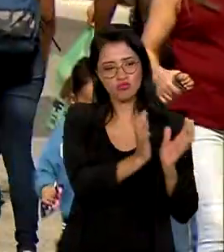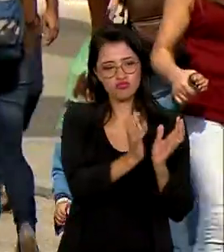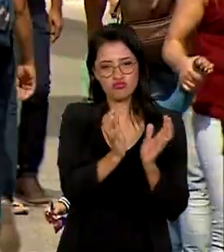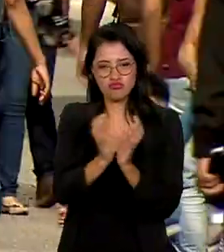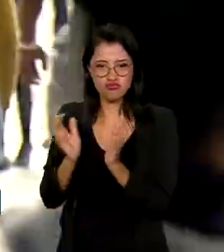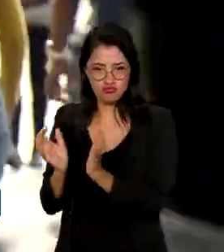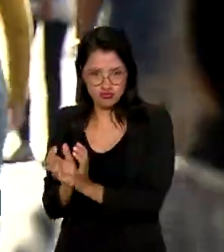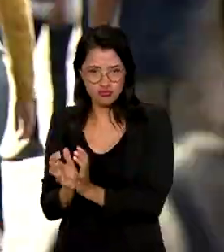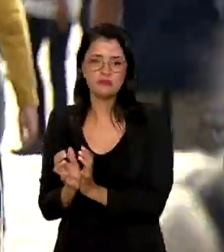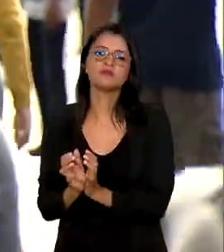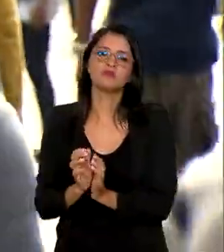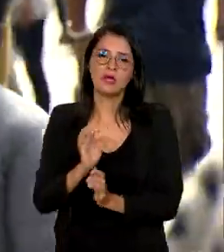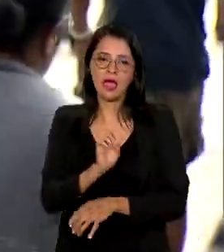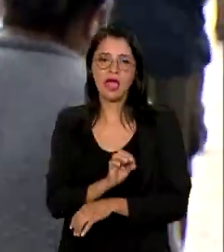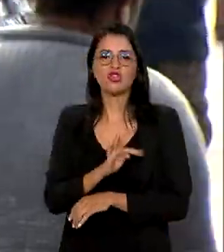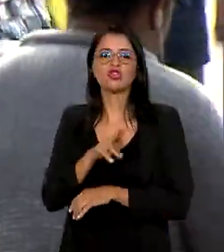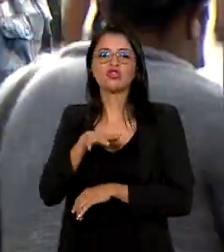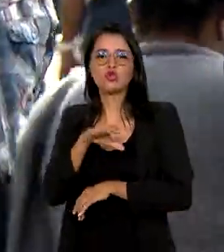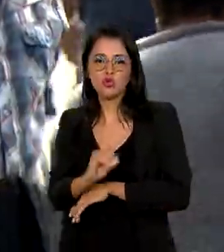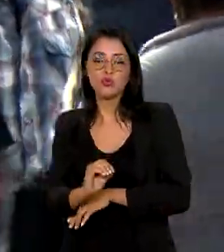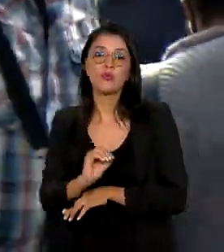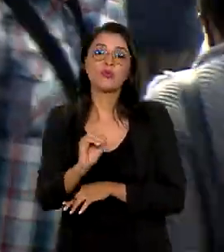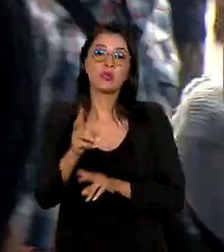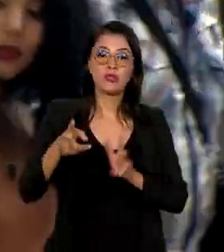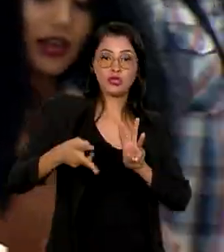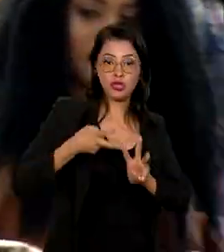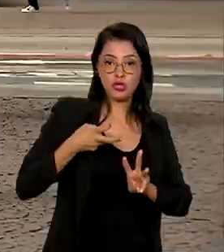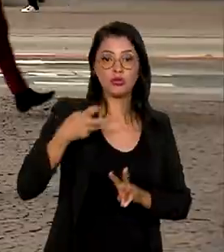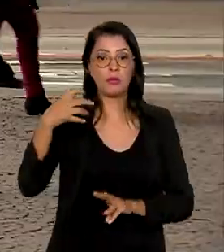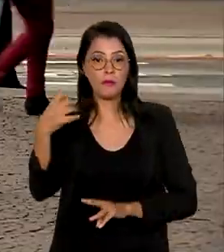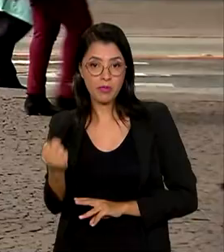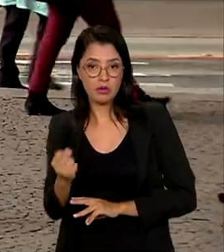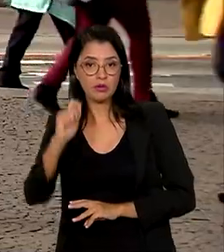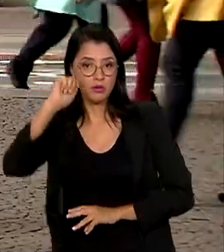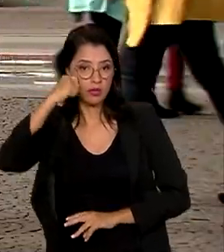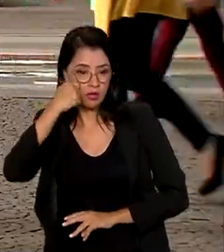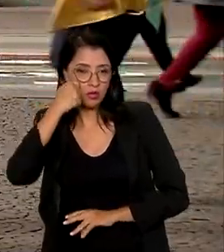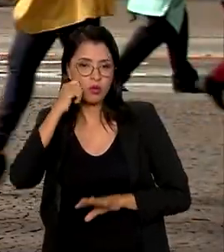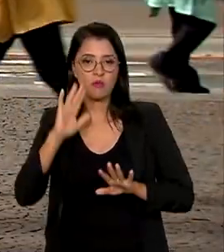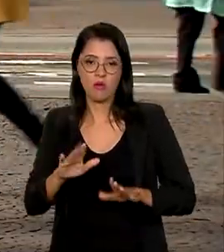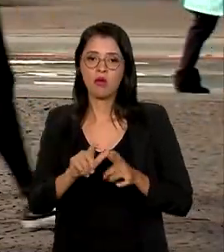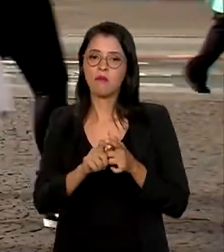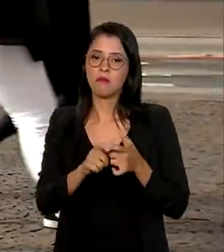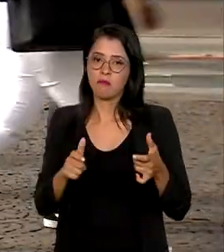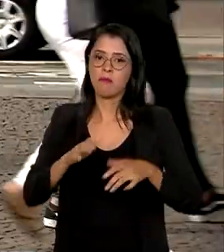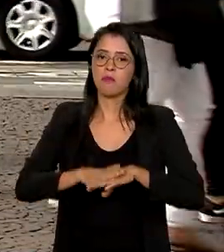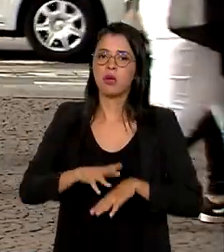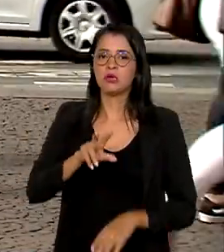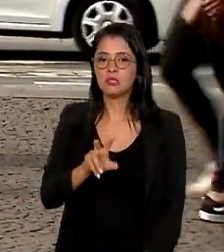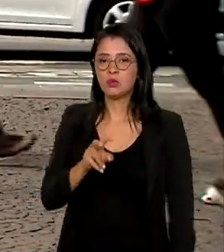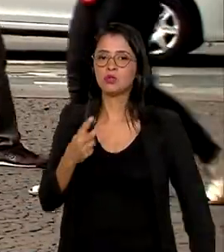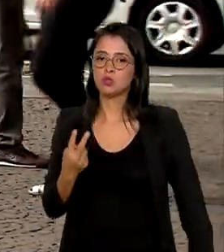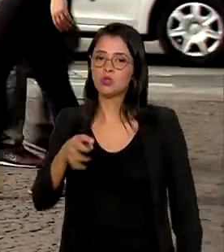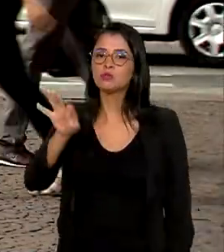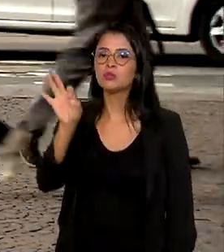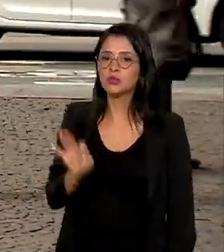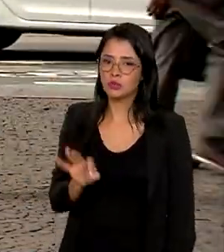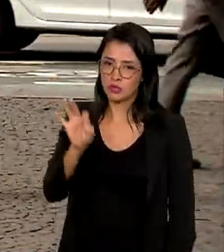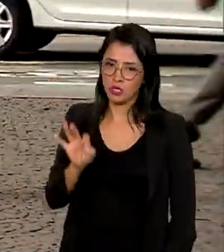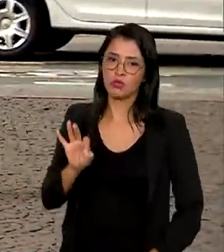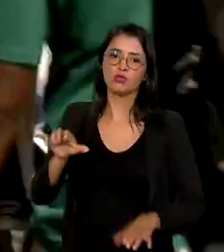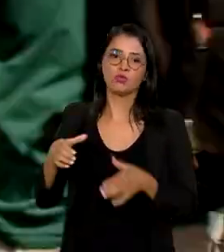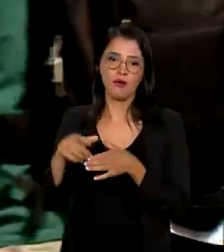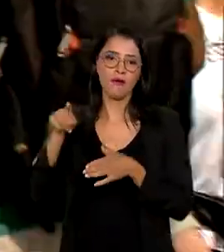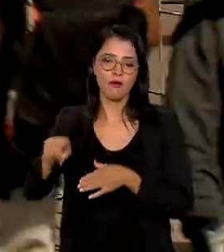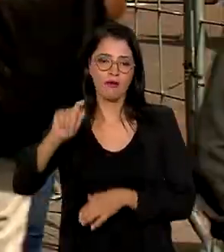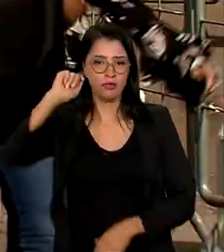étnicos, o indígena, o branco e o negro, sendo que mais de 52% são